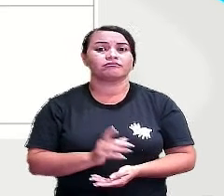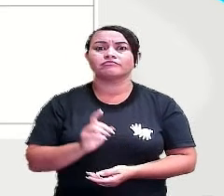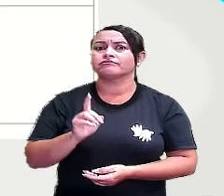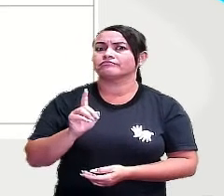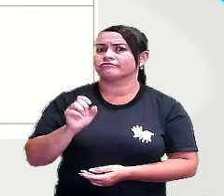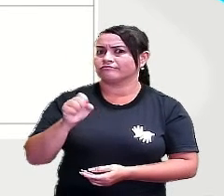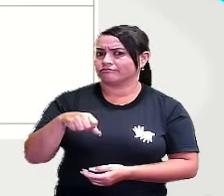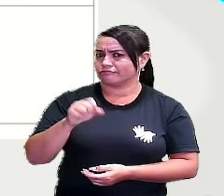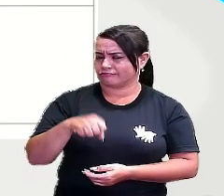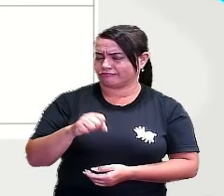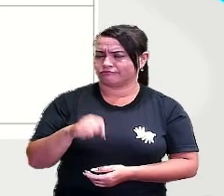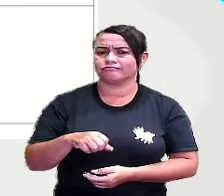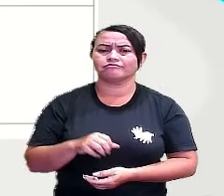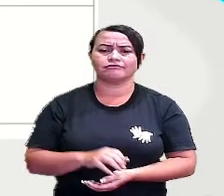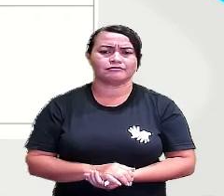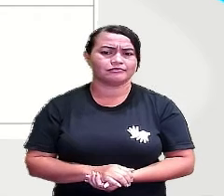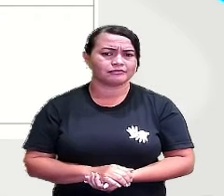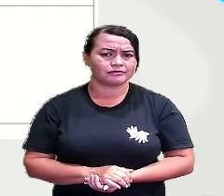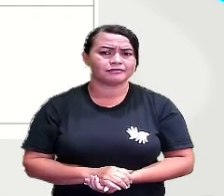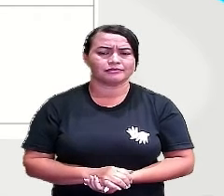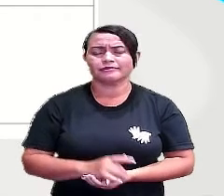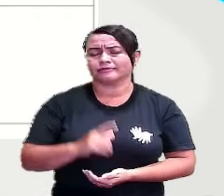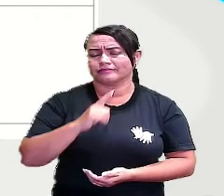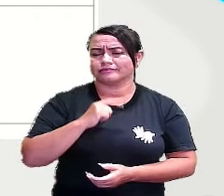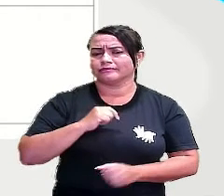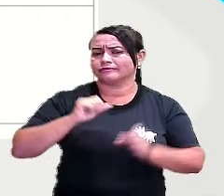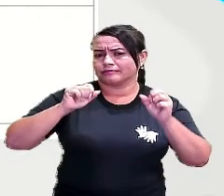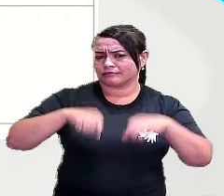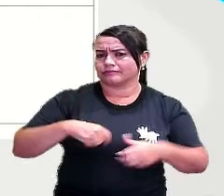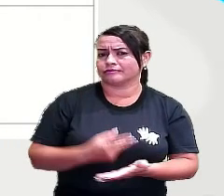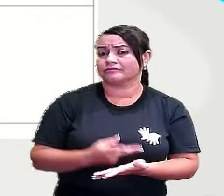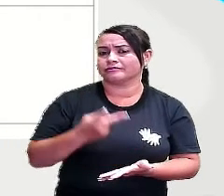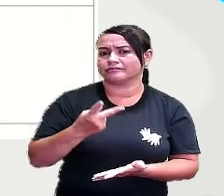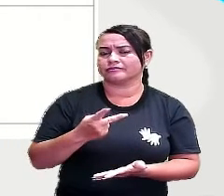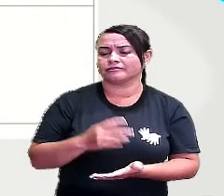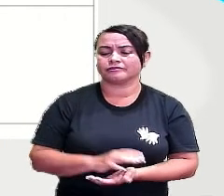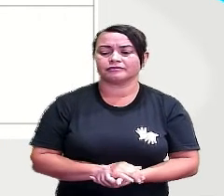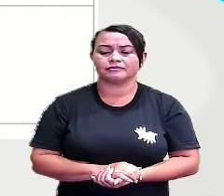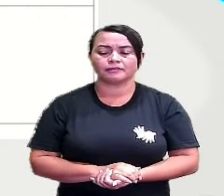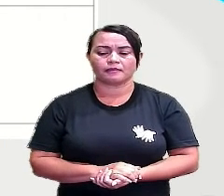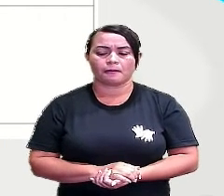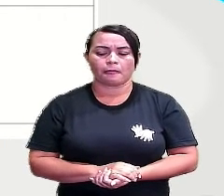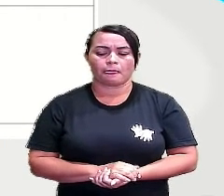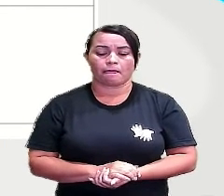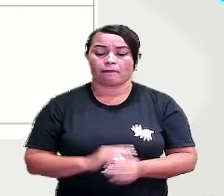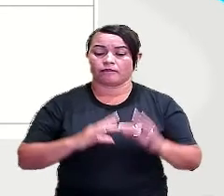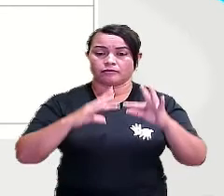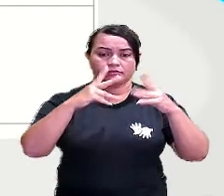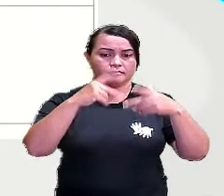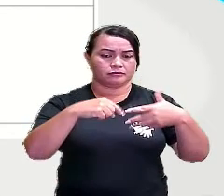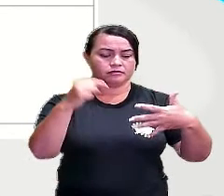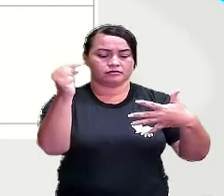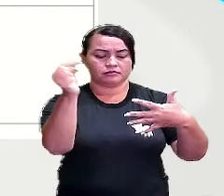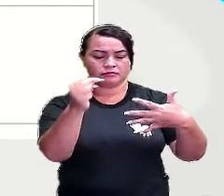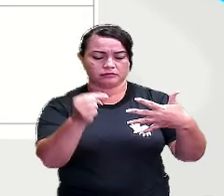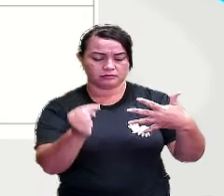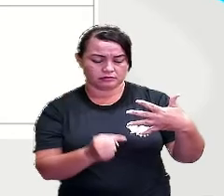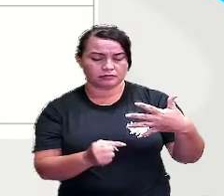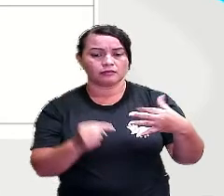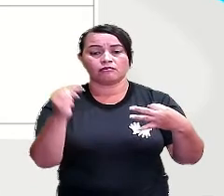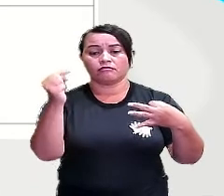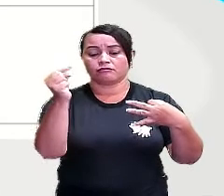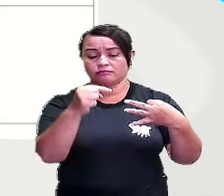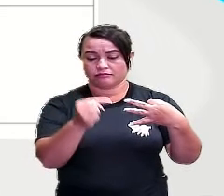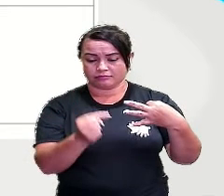é provável, né? É ter mais possibilidades de acontecer, né? Então, todas as nossas situações aí são